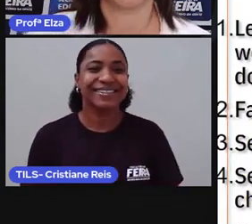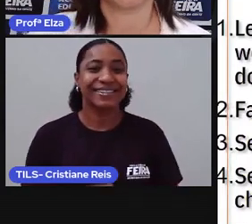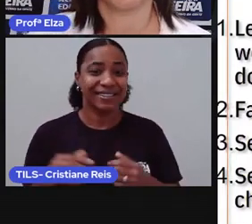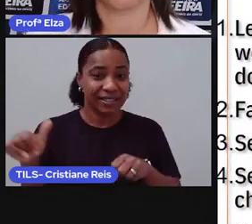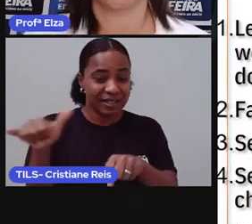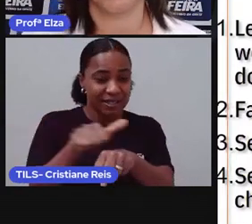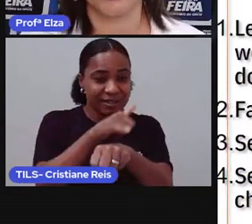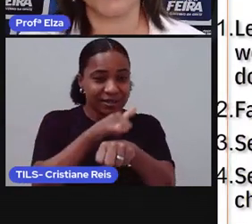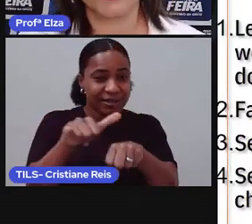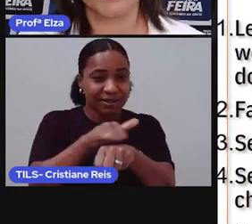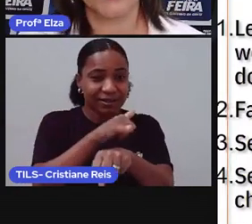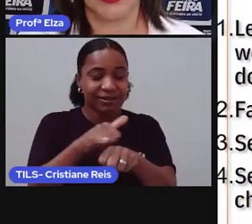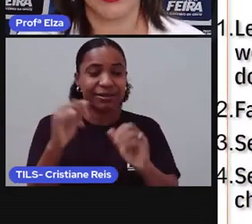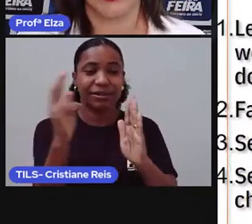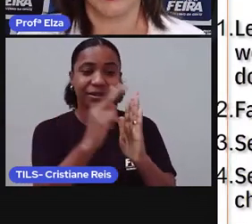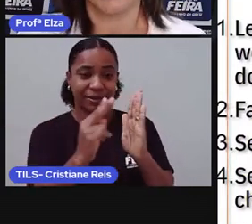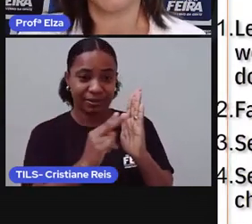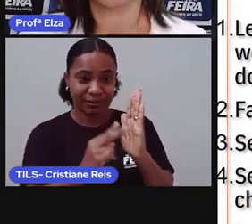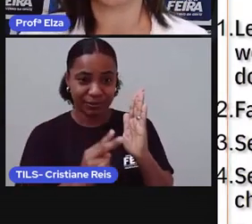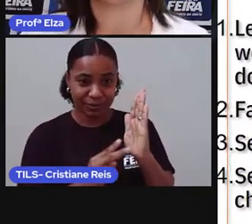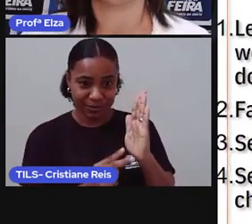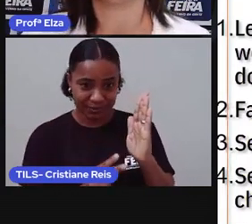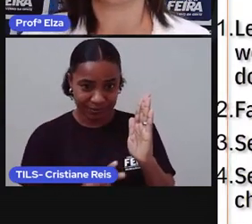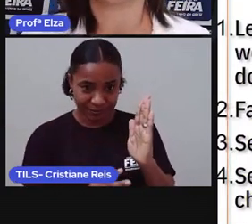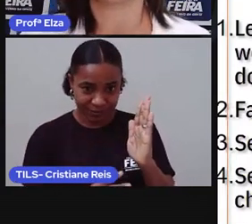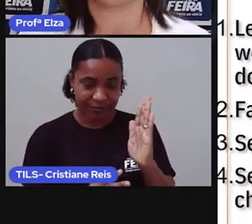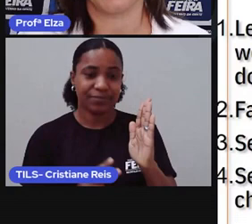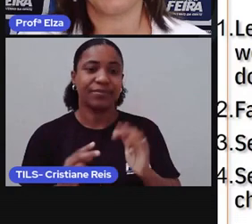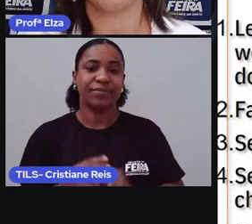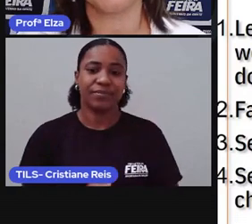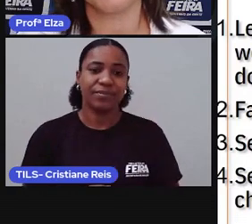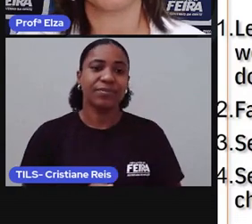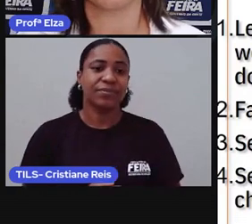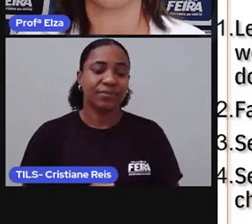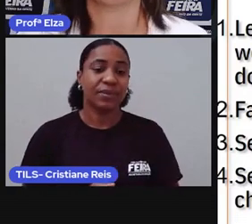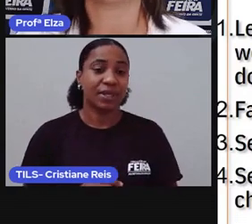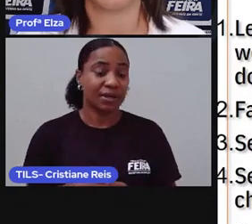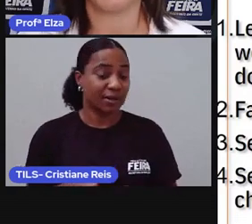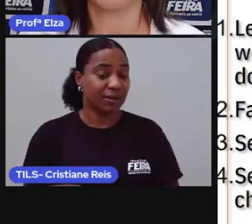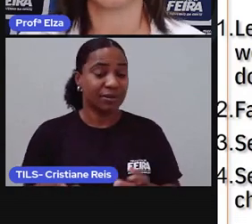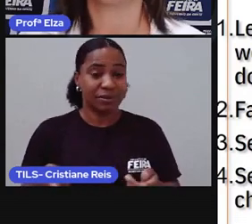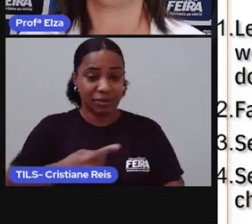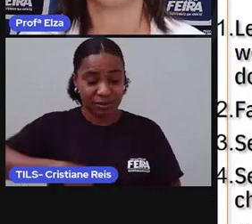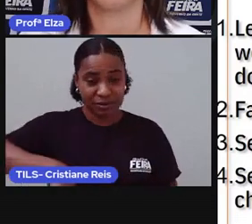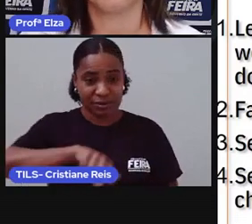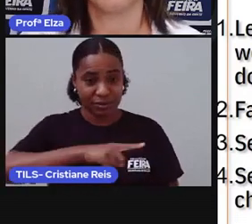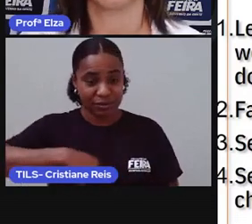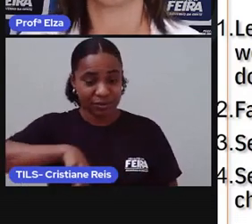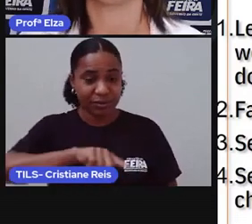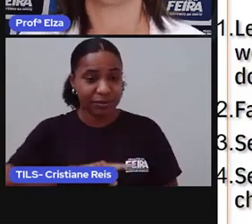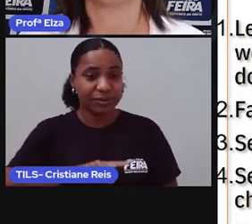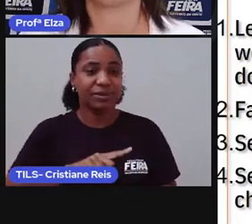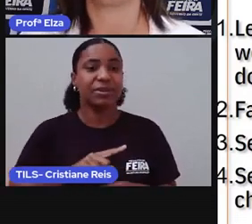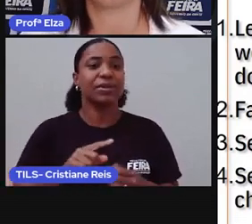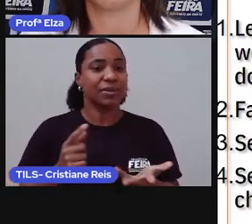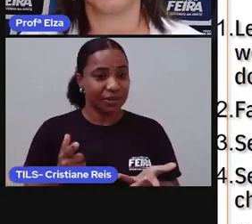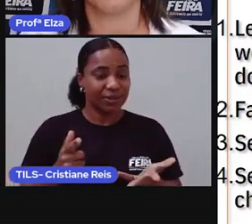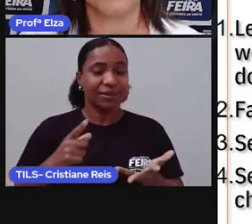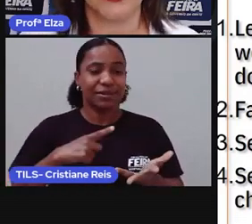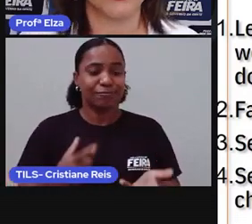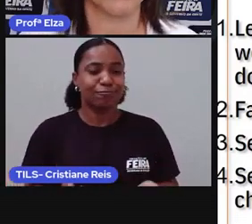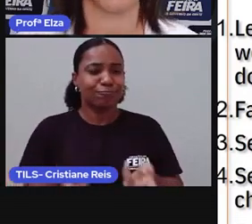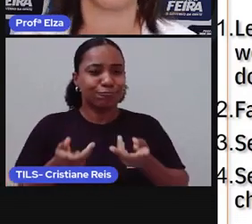Estratégias de leitura. Antes de nós nos apropriarmos dos passos importantes para